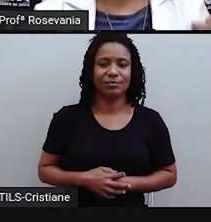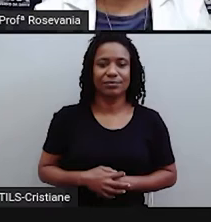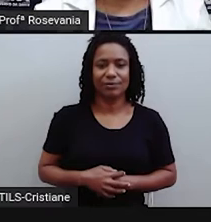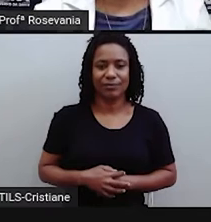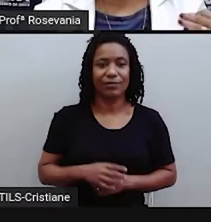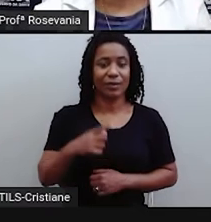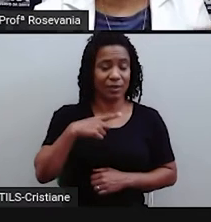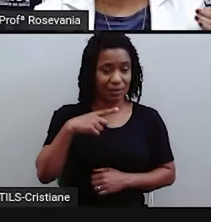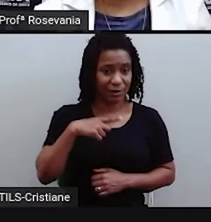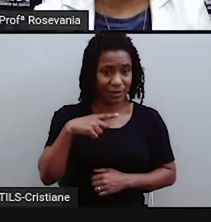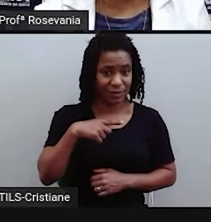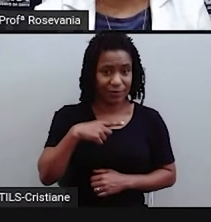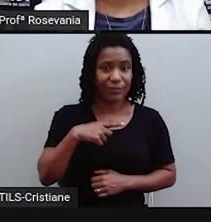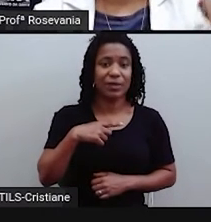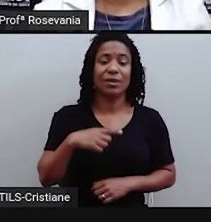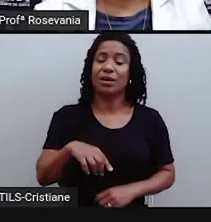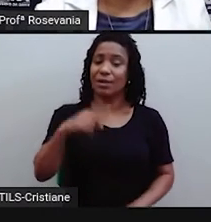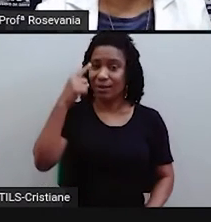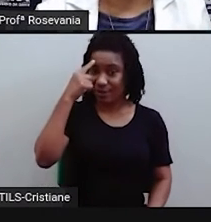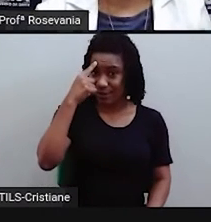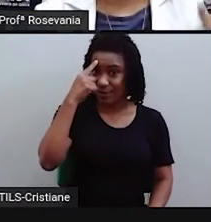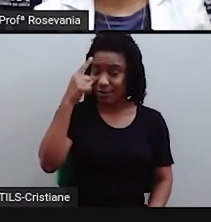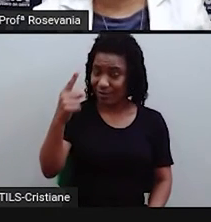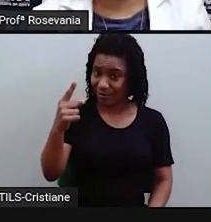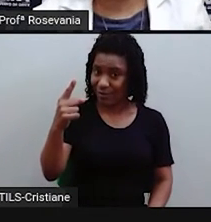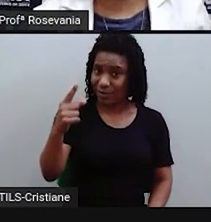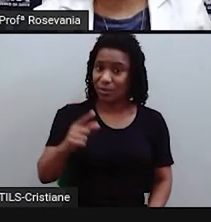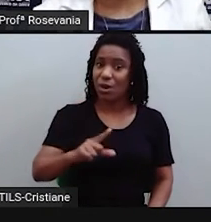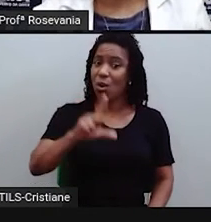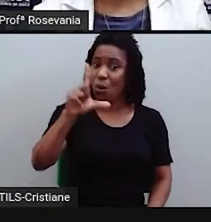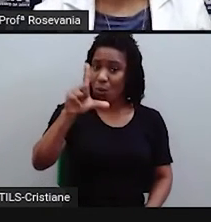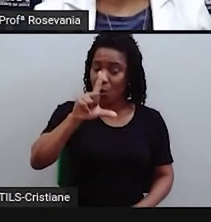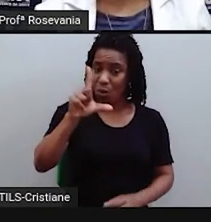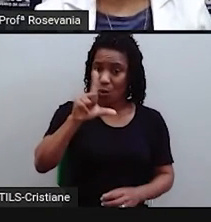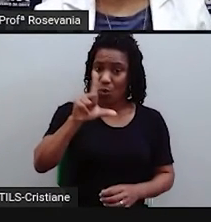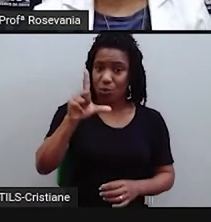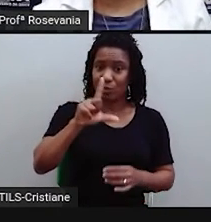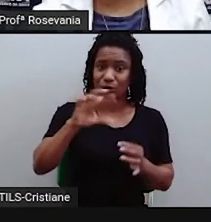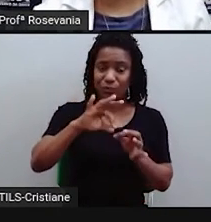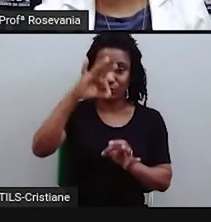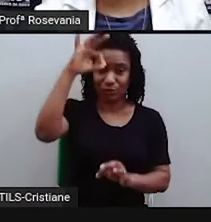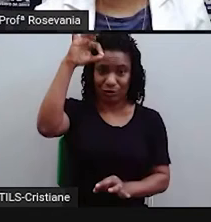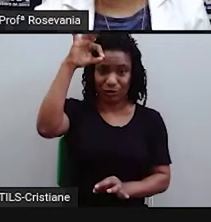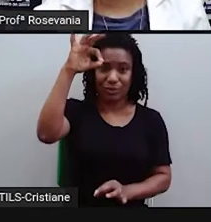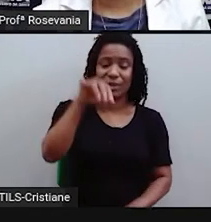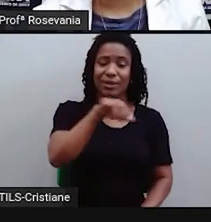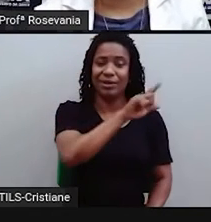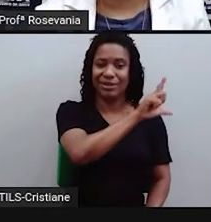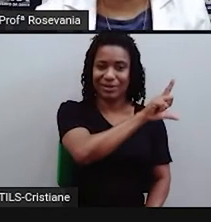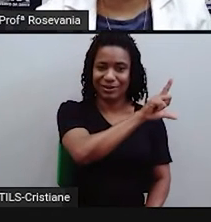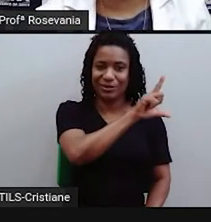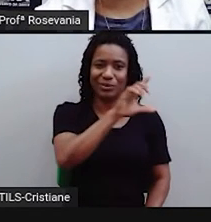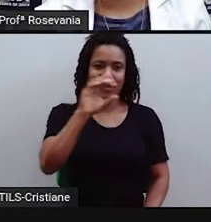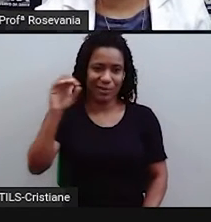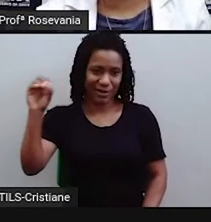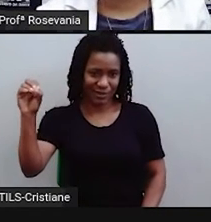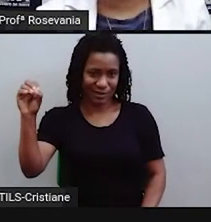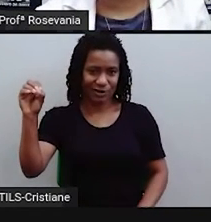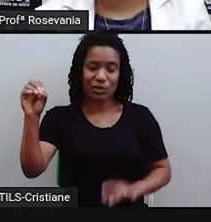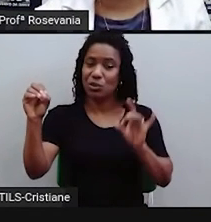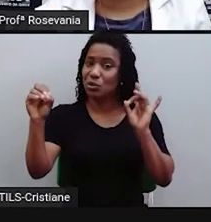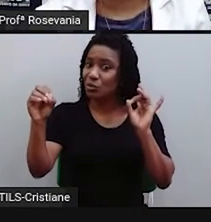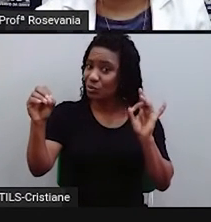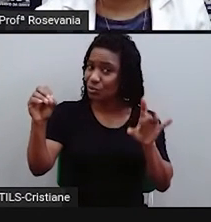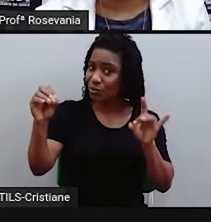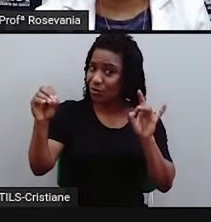eu só tenho leste ou oeste, agora, quando fala, né, dos paralelos, quando eu